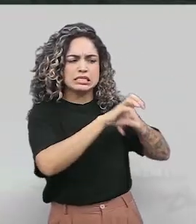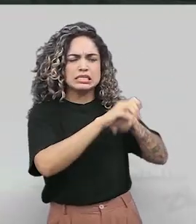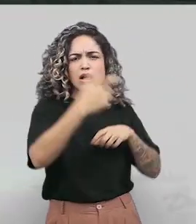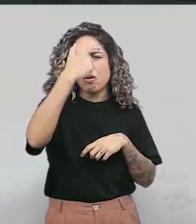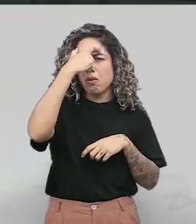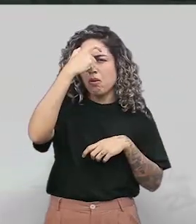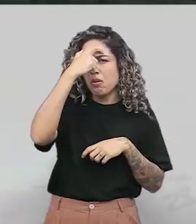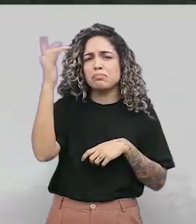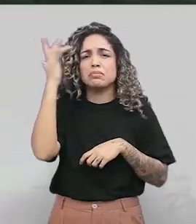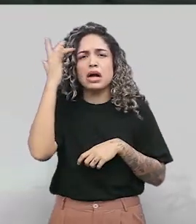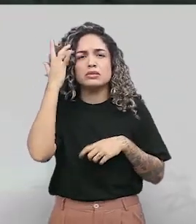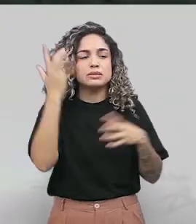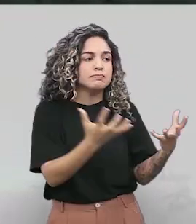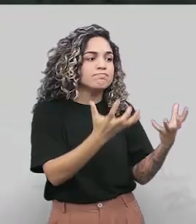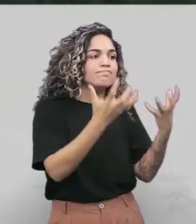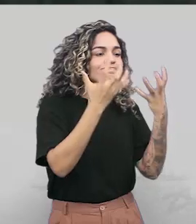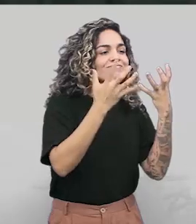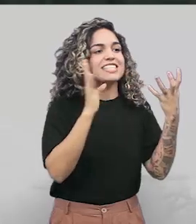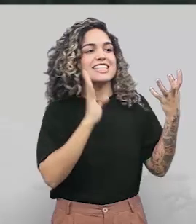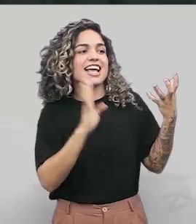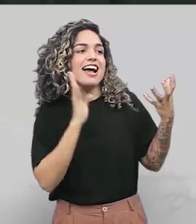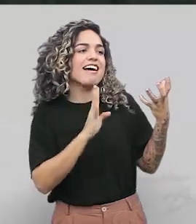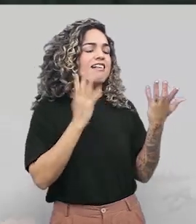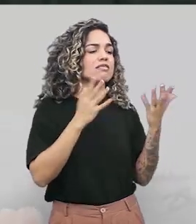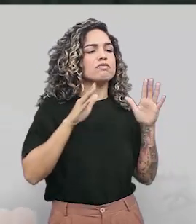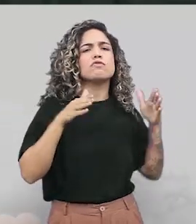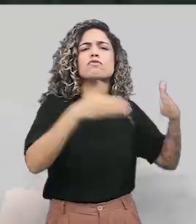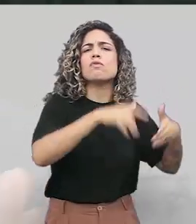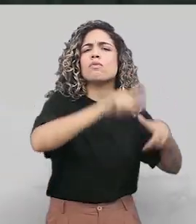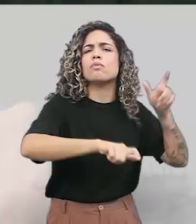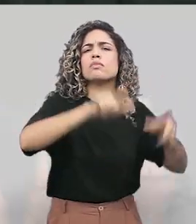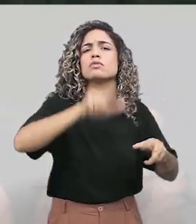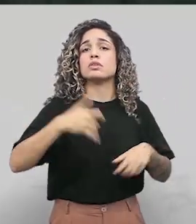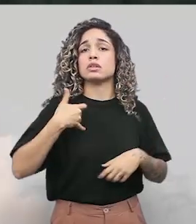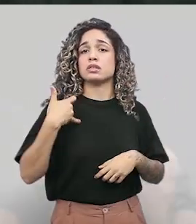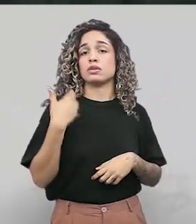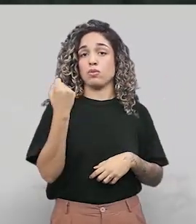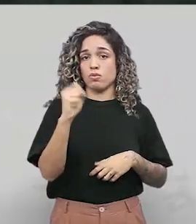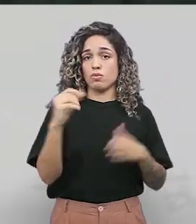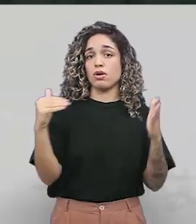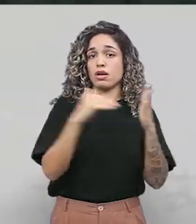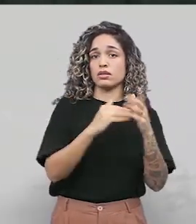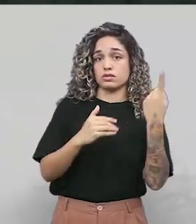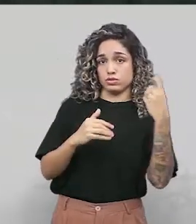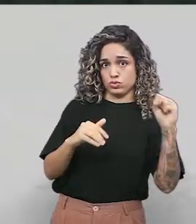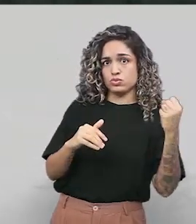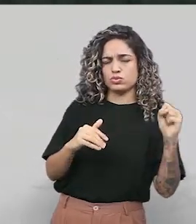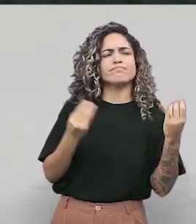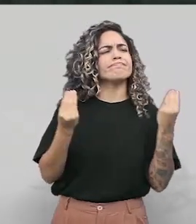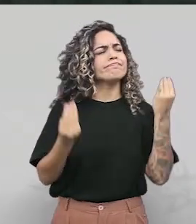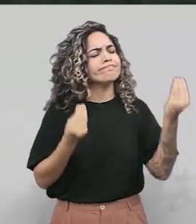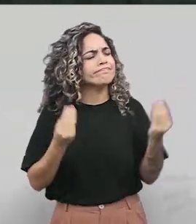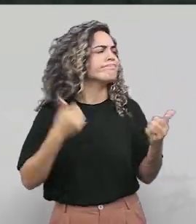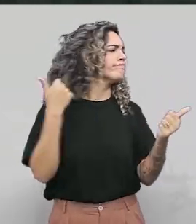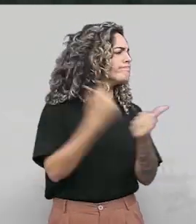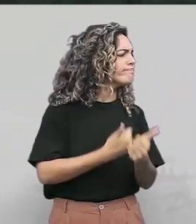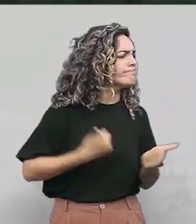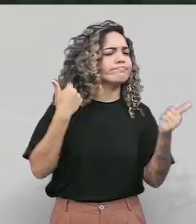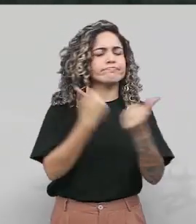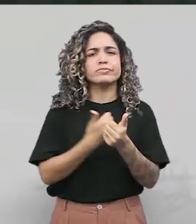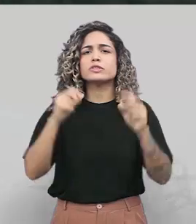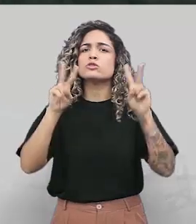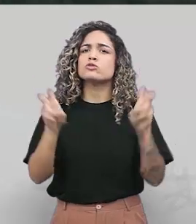foco em jovens, ali daquela faixa de 8 a 18 anos de idade, com os mais jovens, trazer uma